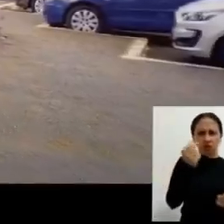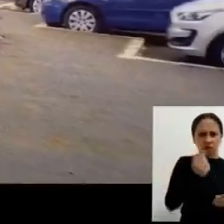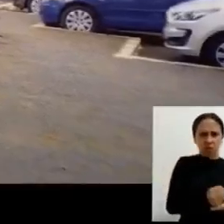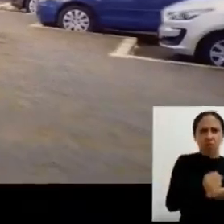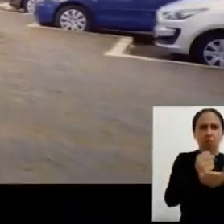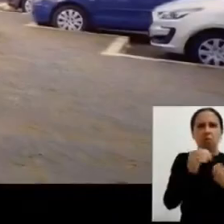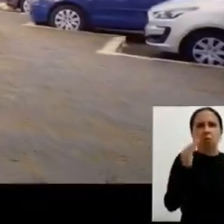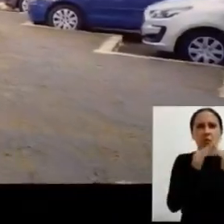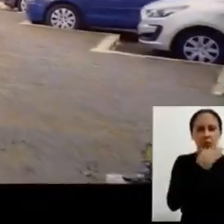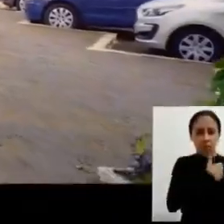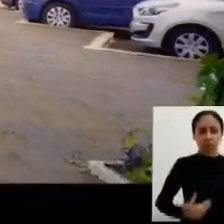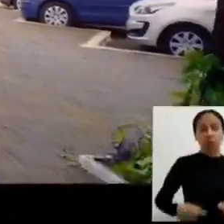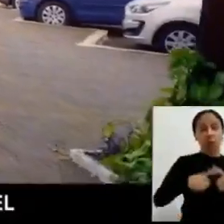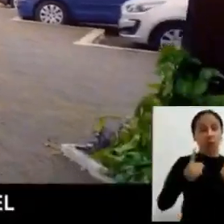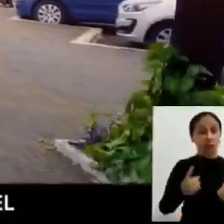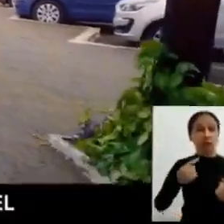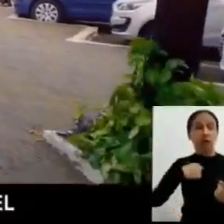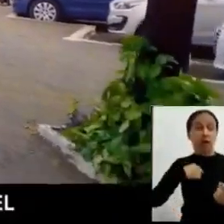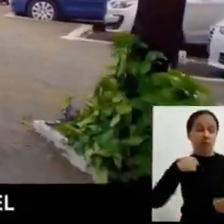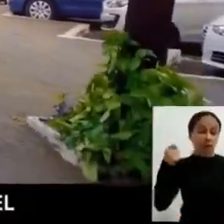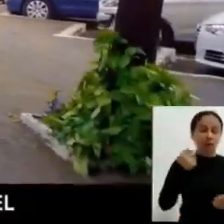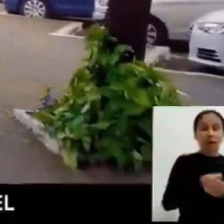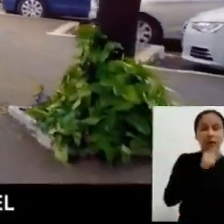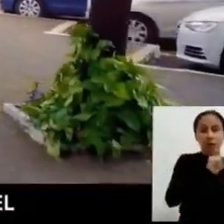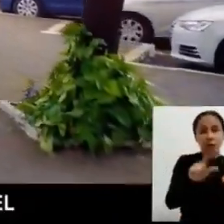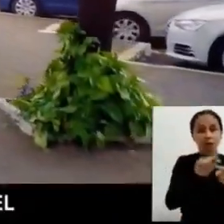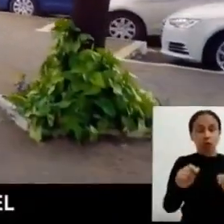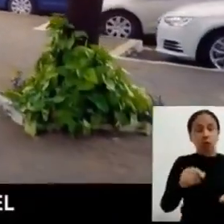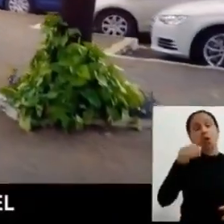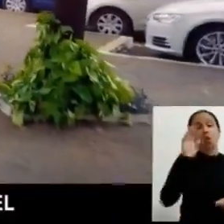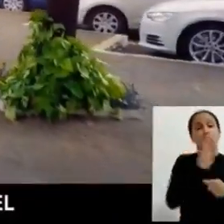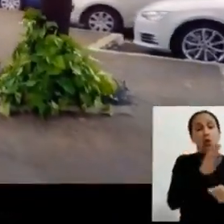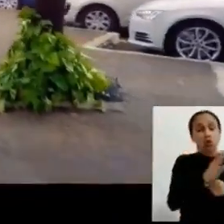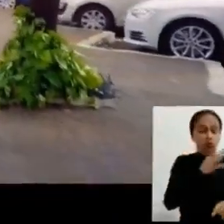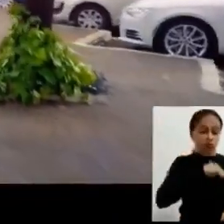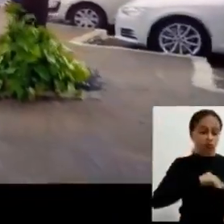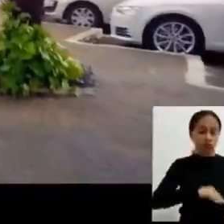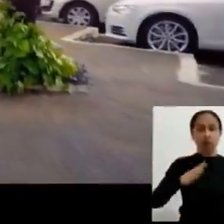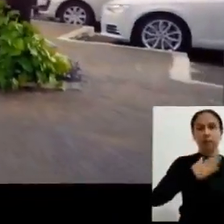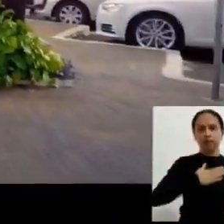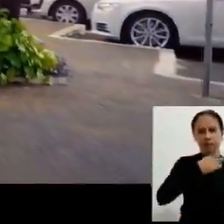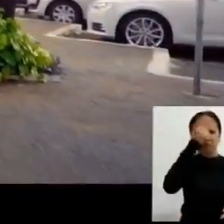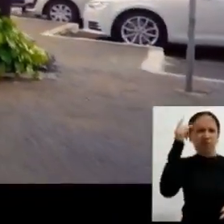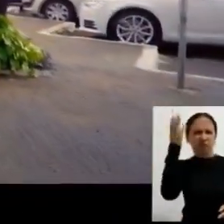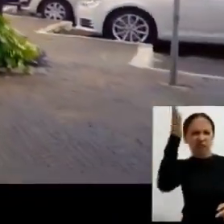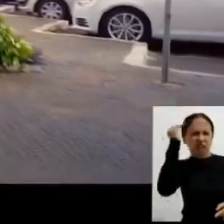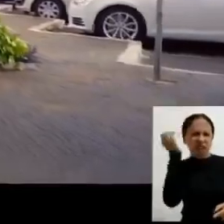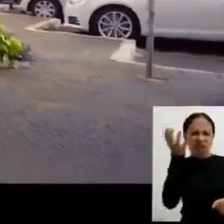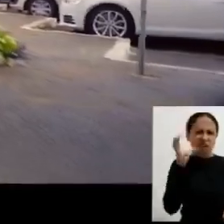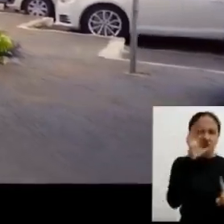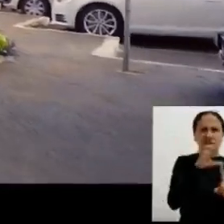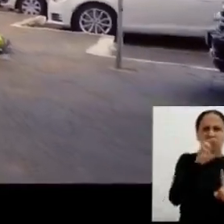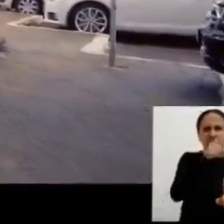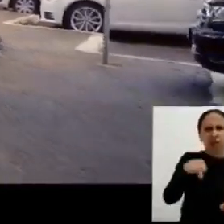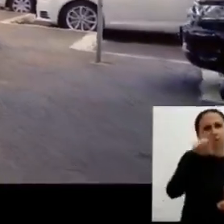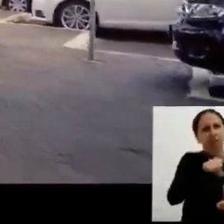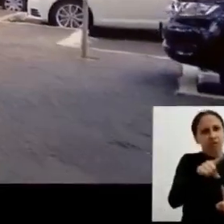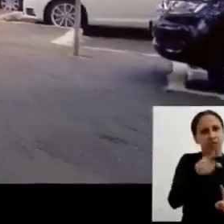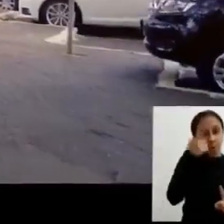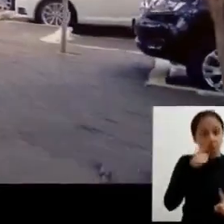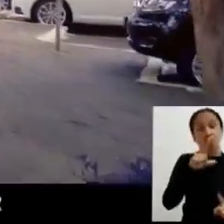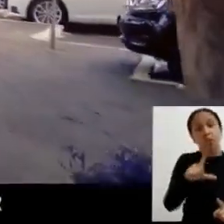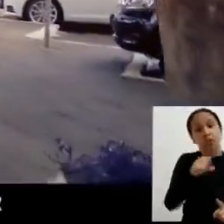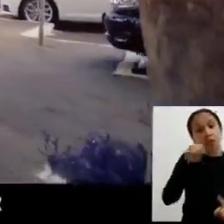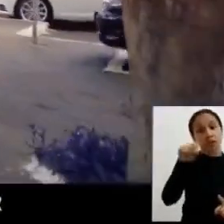disse que o auxílio moradia era pouco E sim que eu completava o meu aluguel com os meus recursos Eles sabem disso, mas querem te